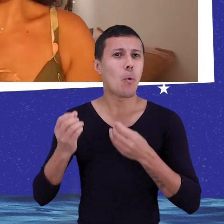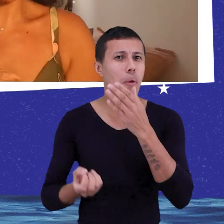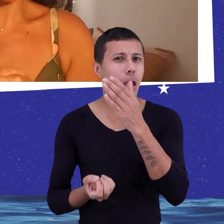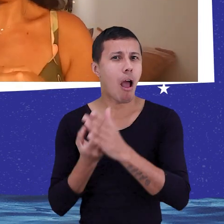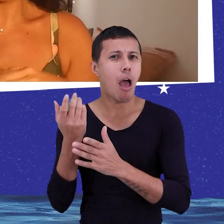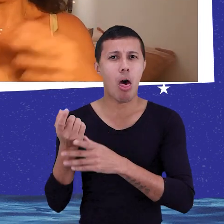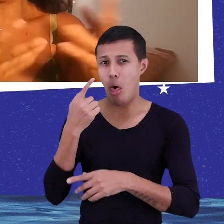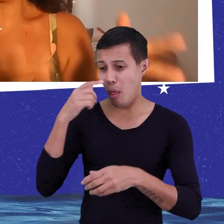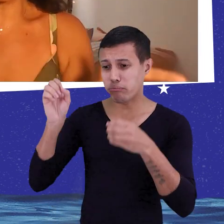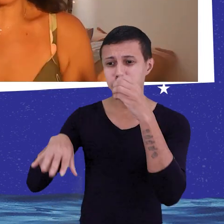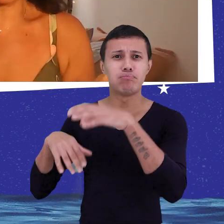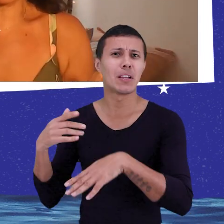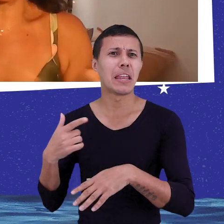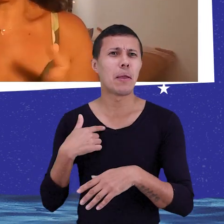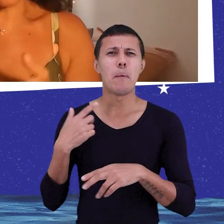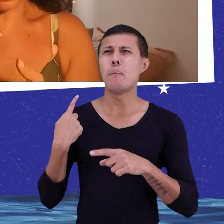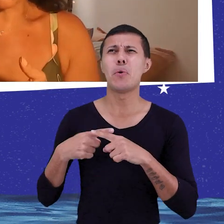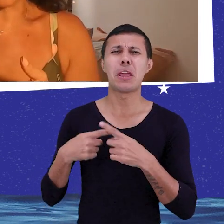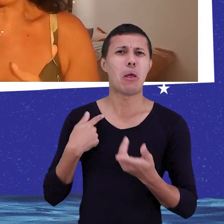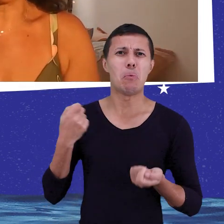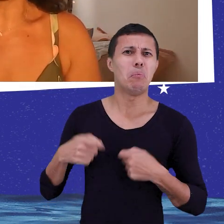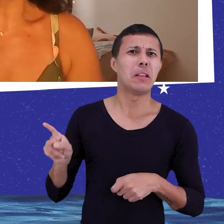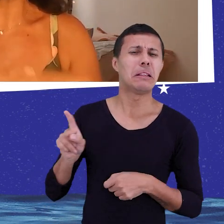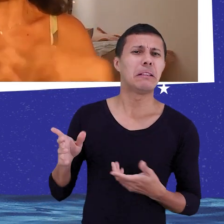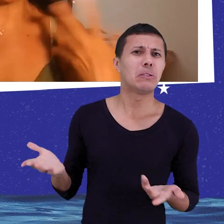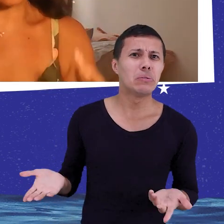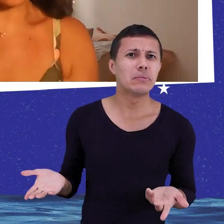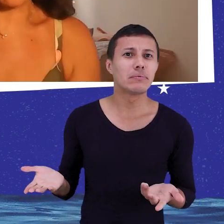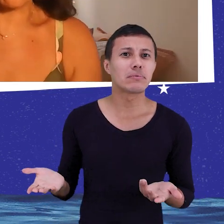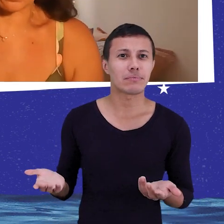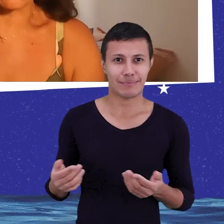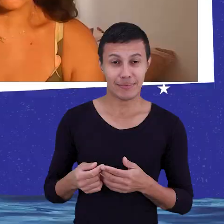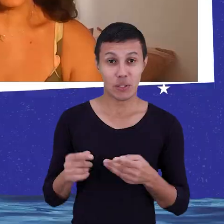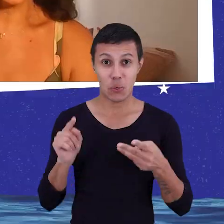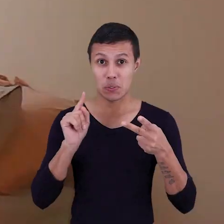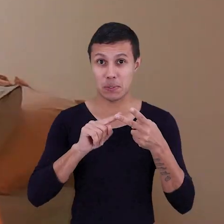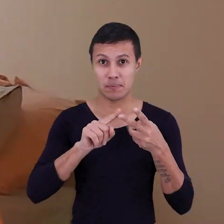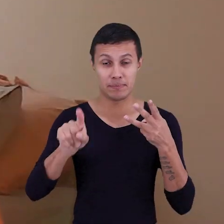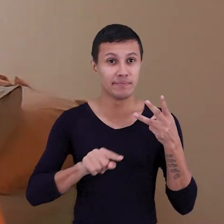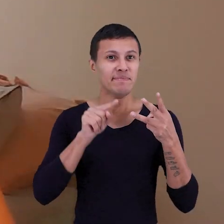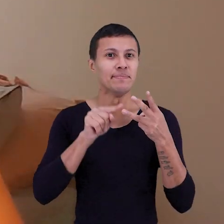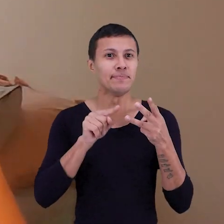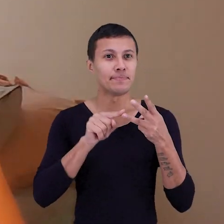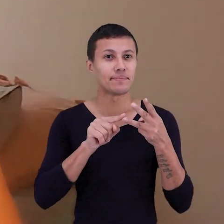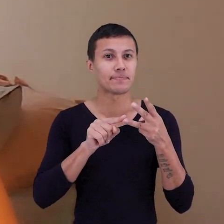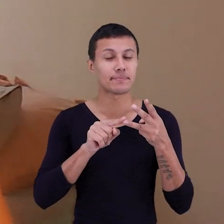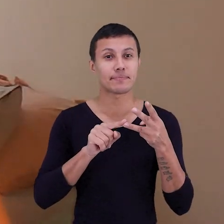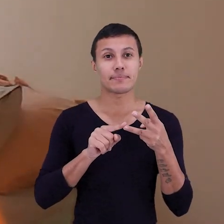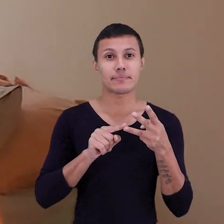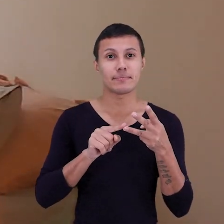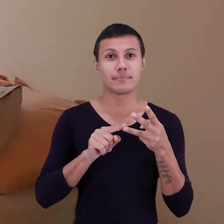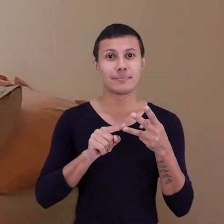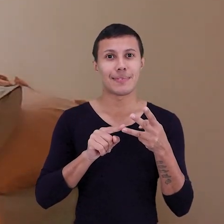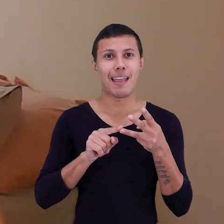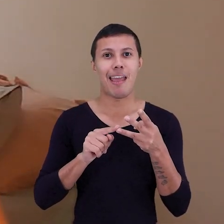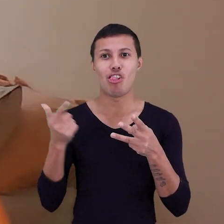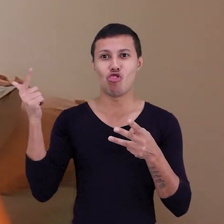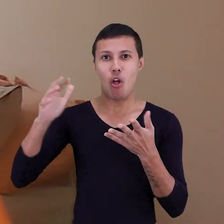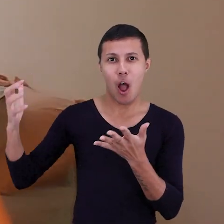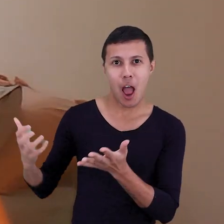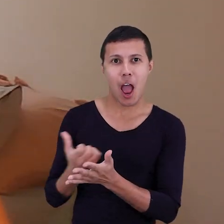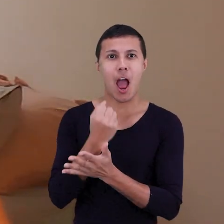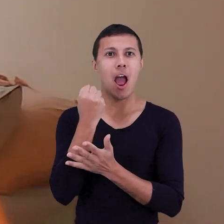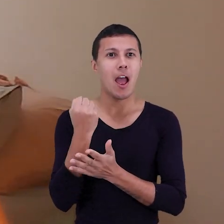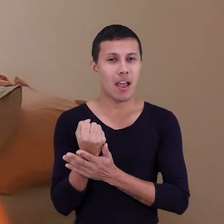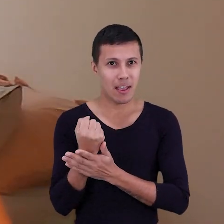e aí começa a olhar e assim, mas por que eu estou gerando isso? Eu não preciso. Então esse é o segundo hábito. O terceiro hábito é recuperar. É quando